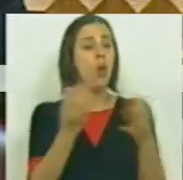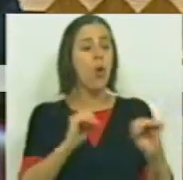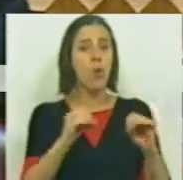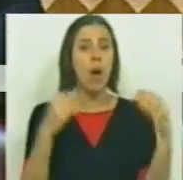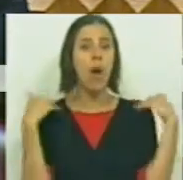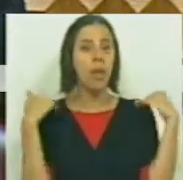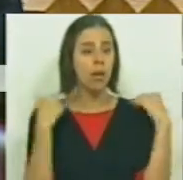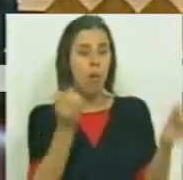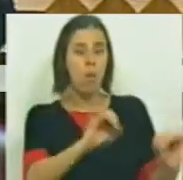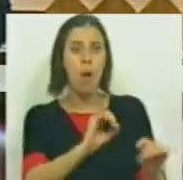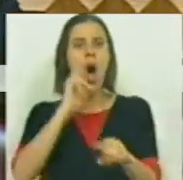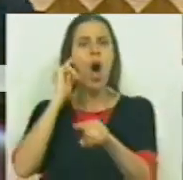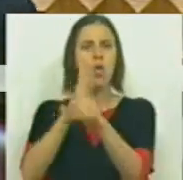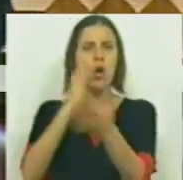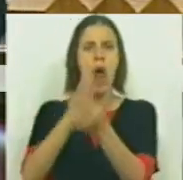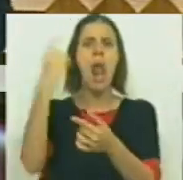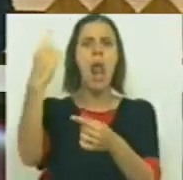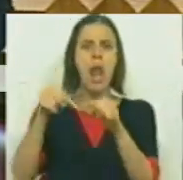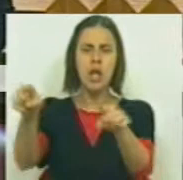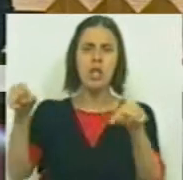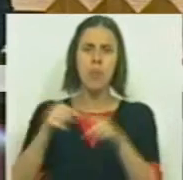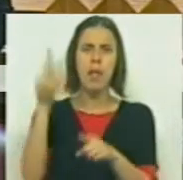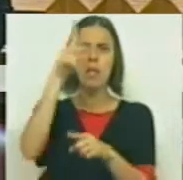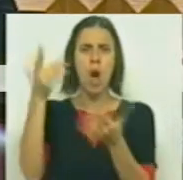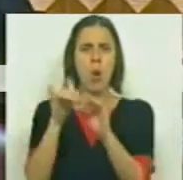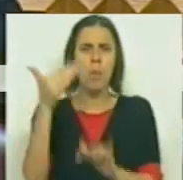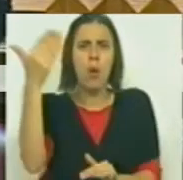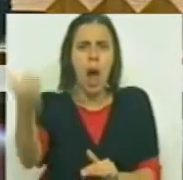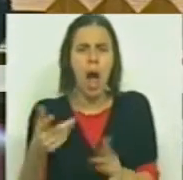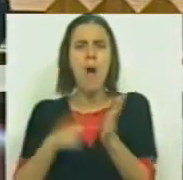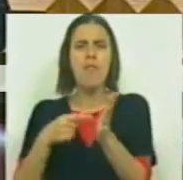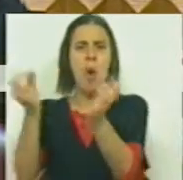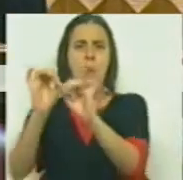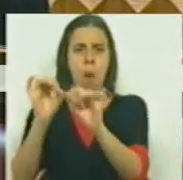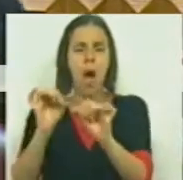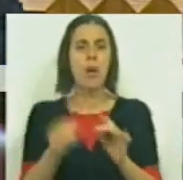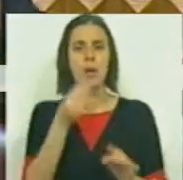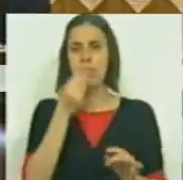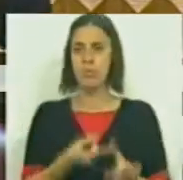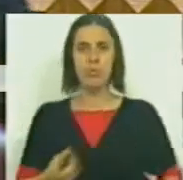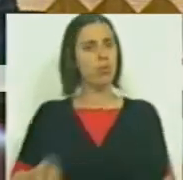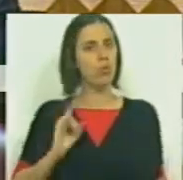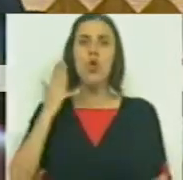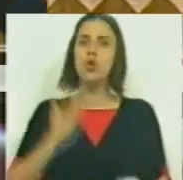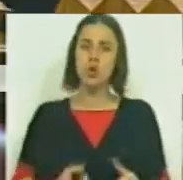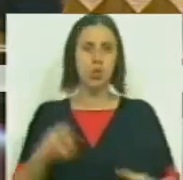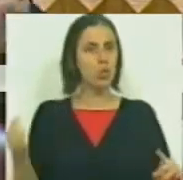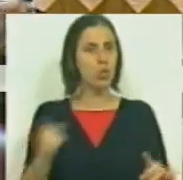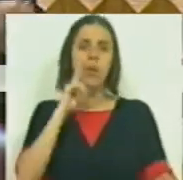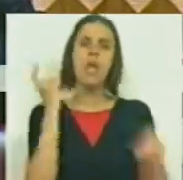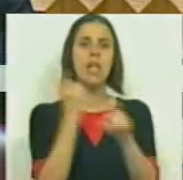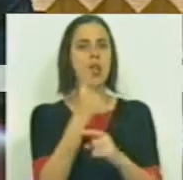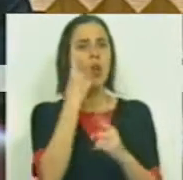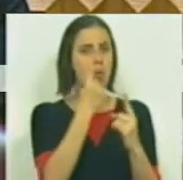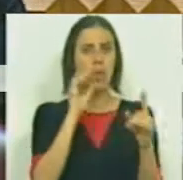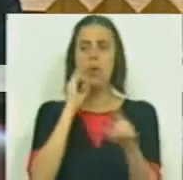houver sequer um gimnode esportivo, enquanto que a outra escola está equipada plenamente com computadores e nada lhe falta, não é justo, nem será justo, exigir